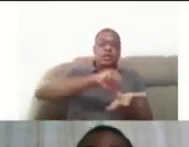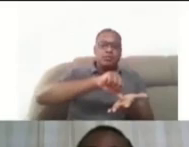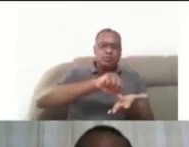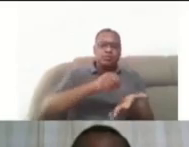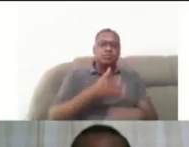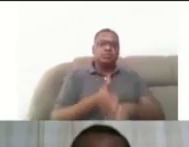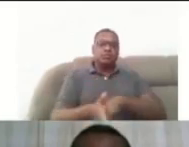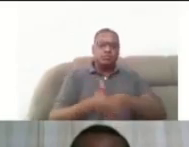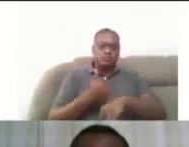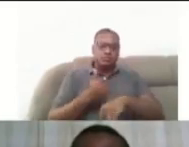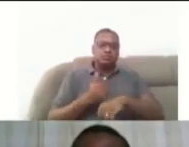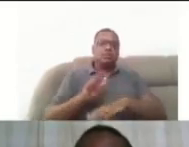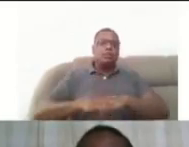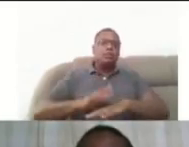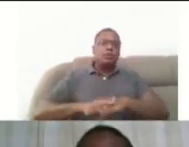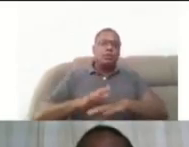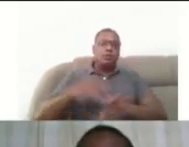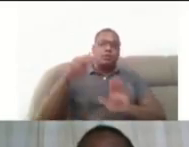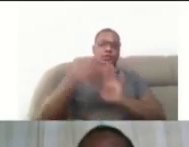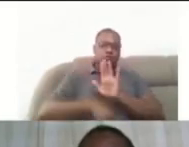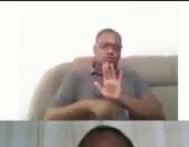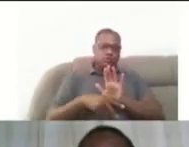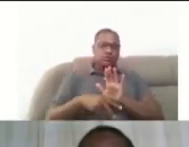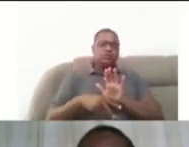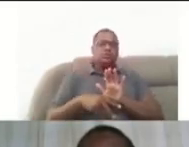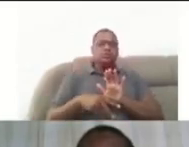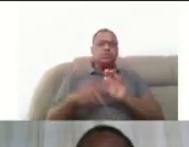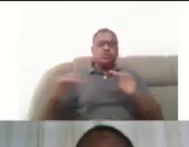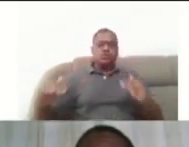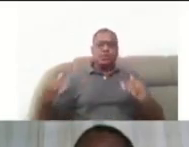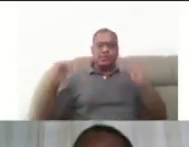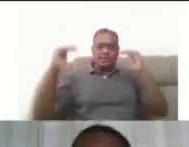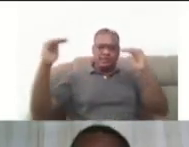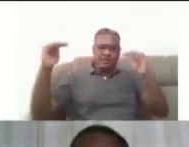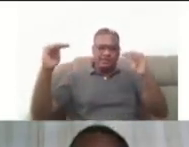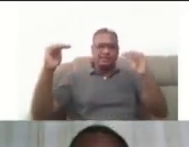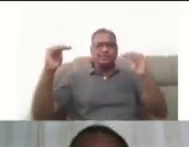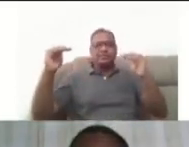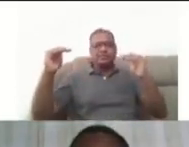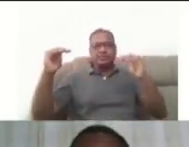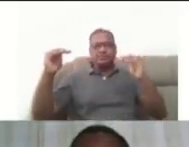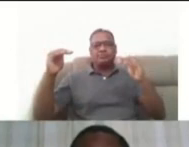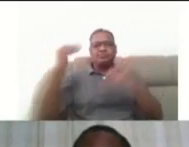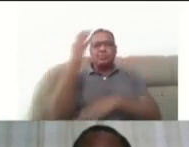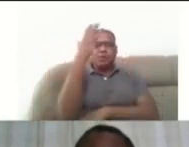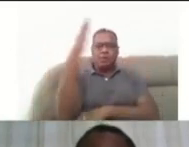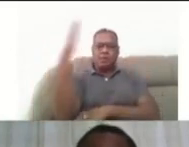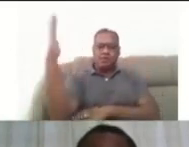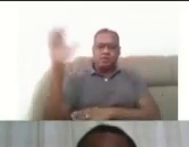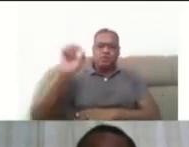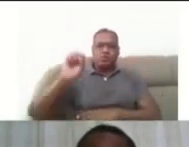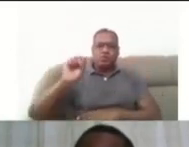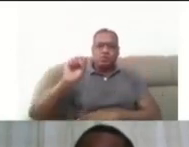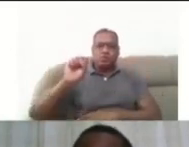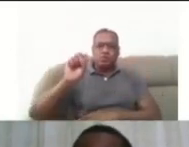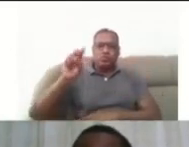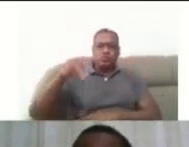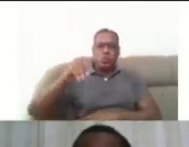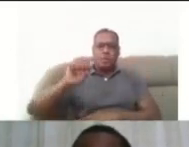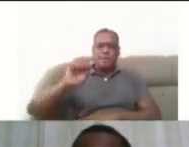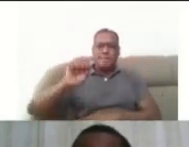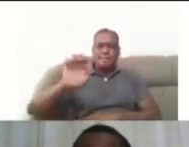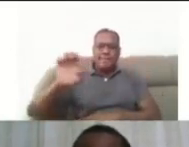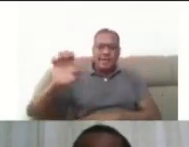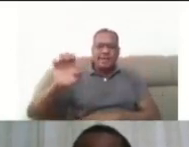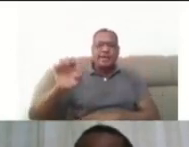projeto de autoria da Superintendência de Meio Ambiente e Infraestrutura, a SUMAI, dedicada a subsidiar a